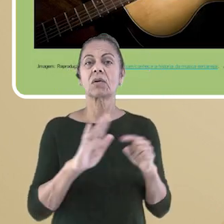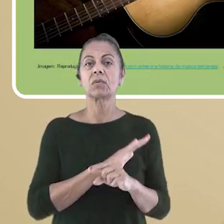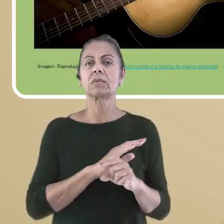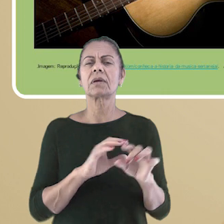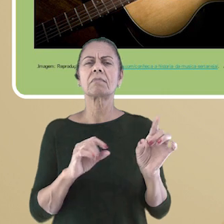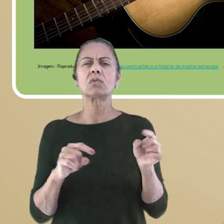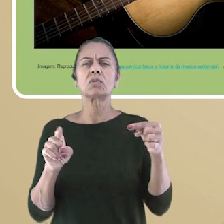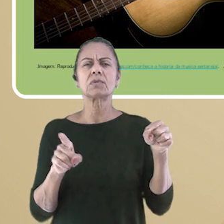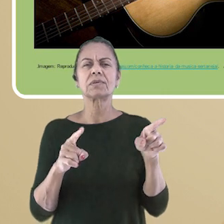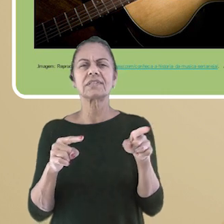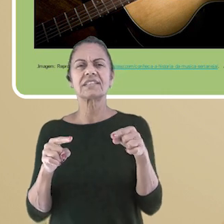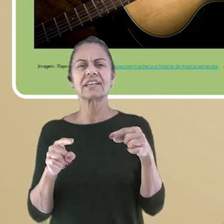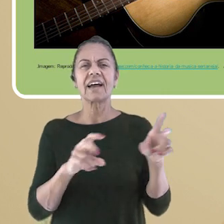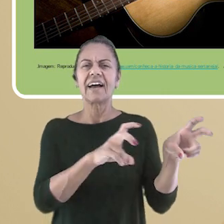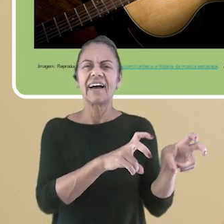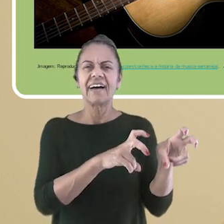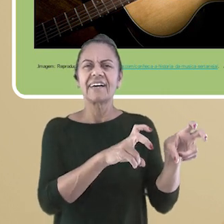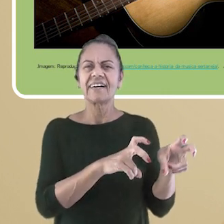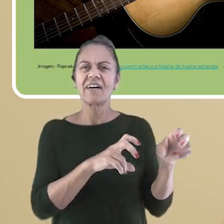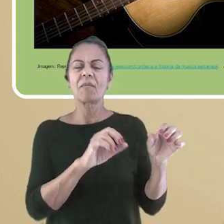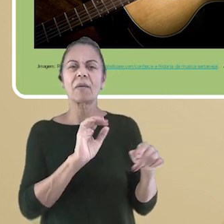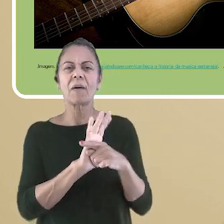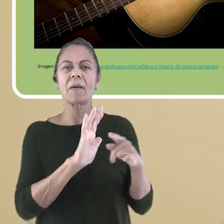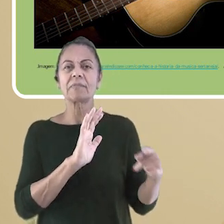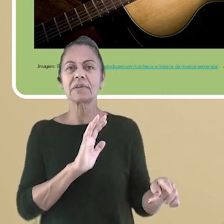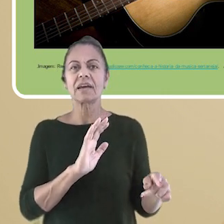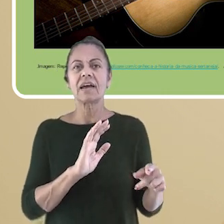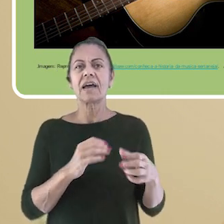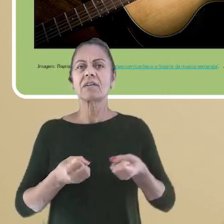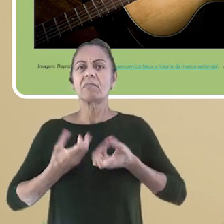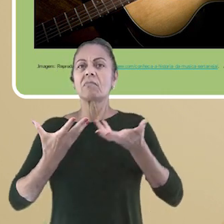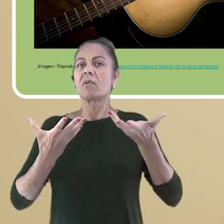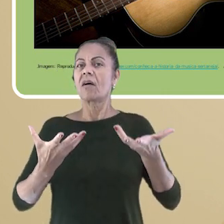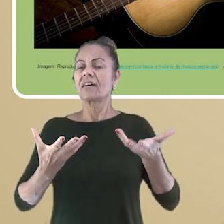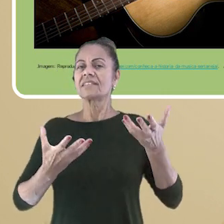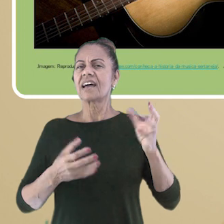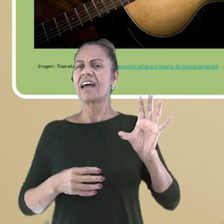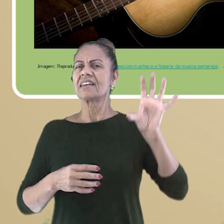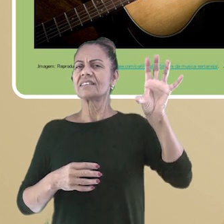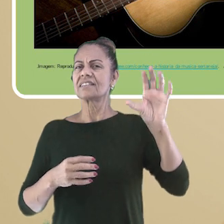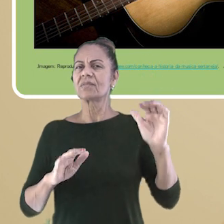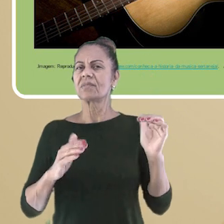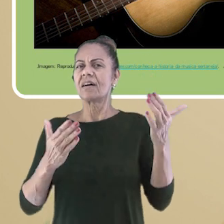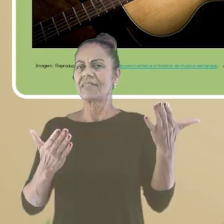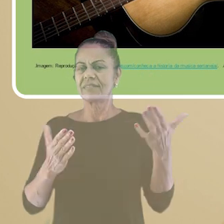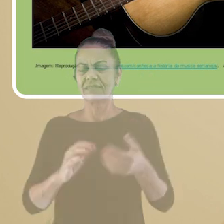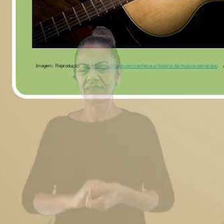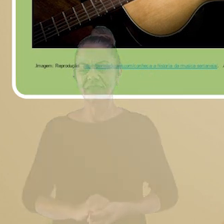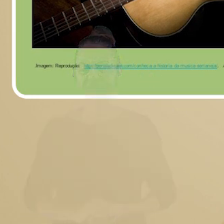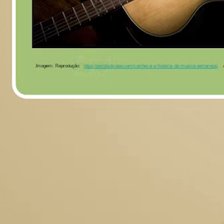A música sertaneja é a principal expressão musical de qual região?